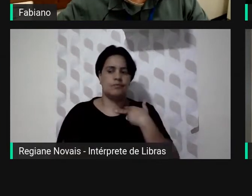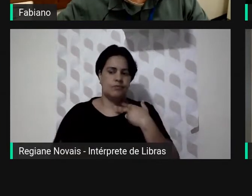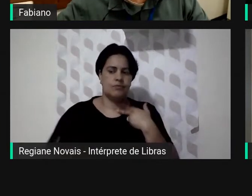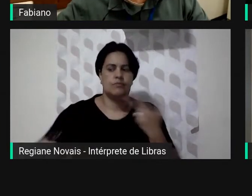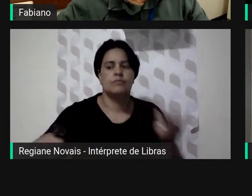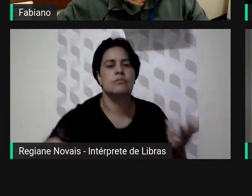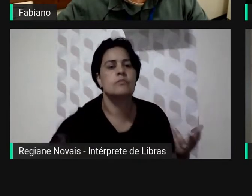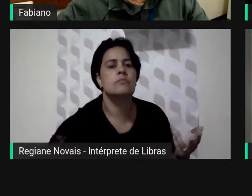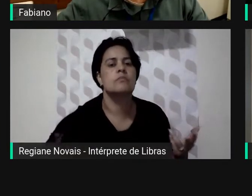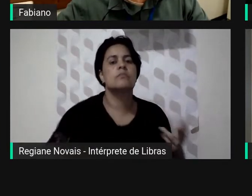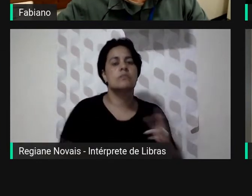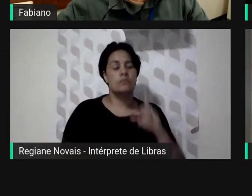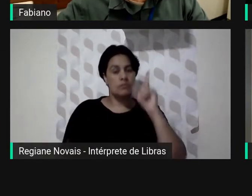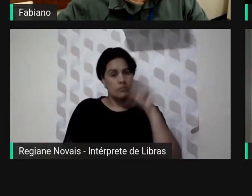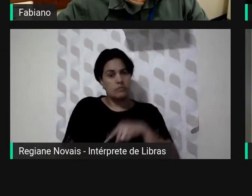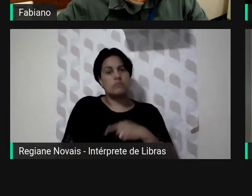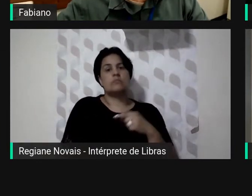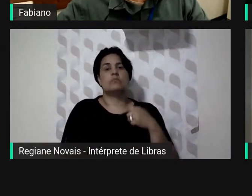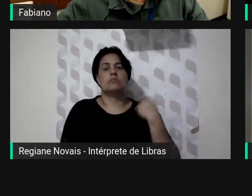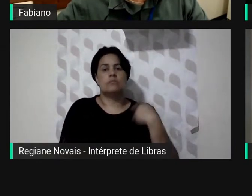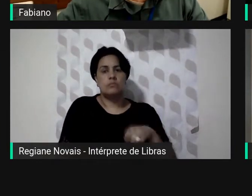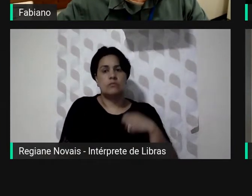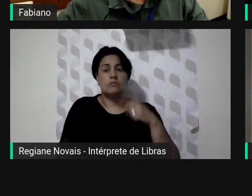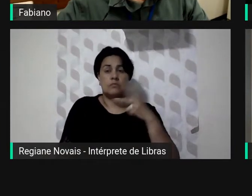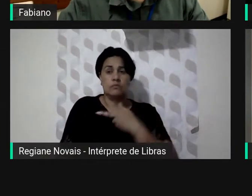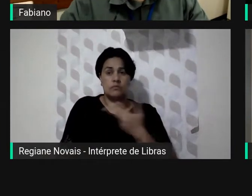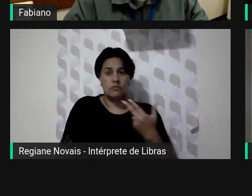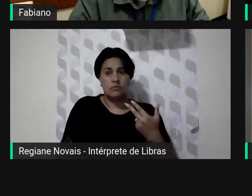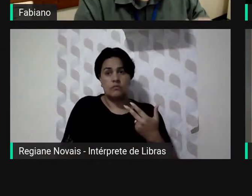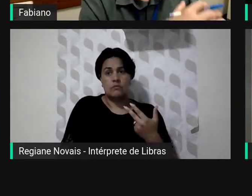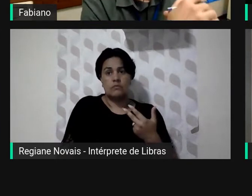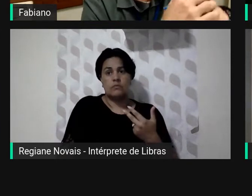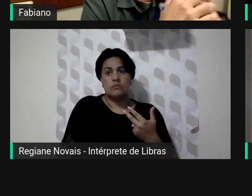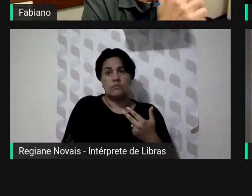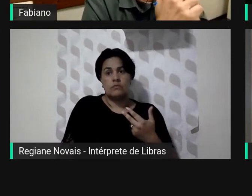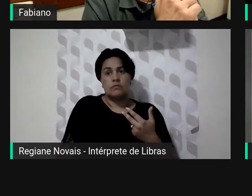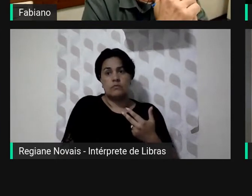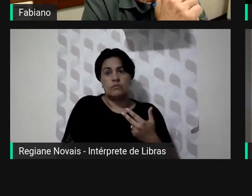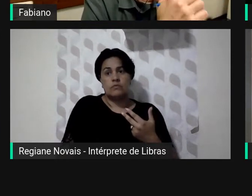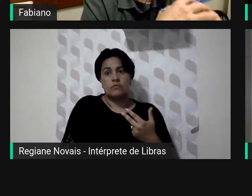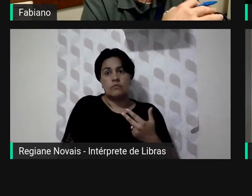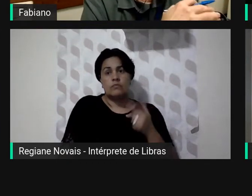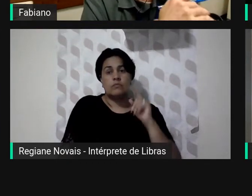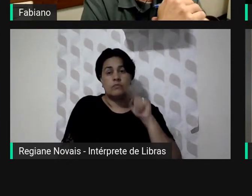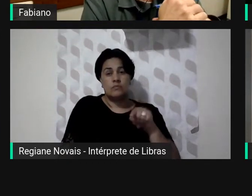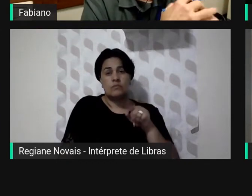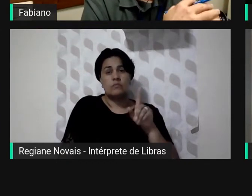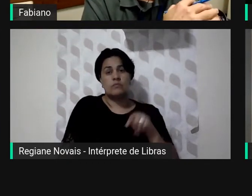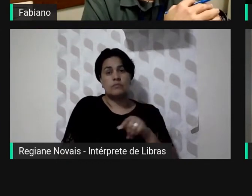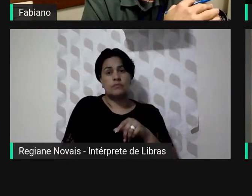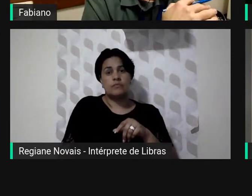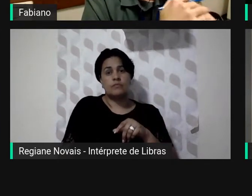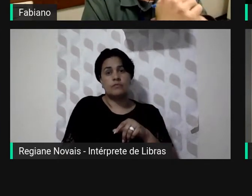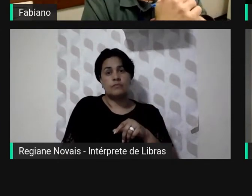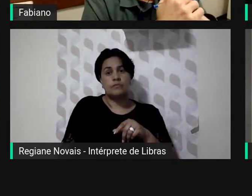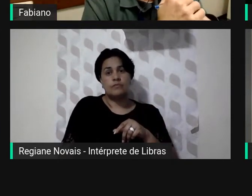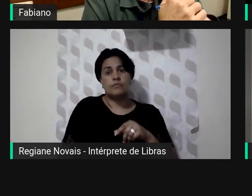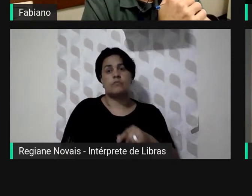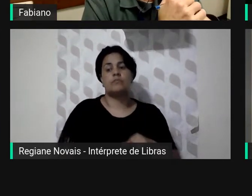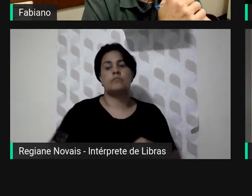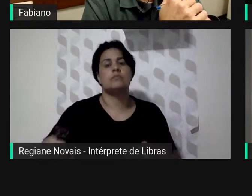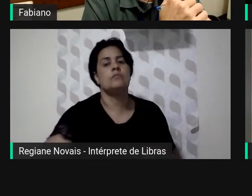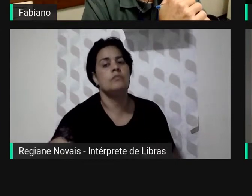então é necessária essa construção desses discursos que até precedem a própria recepção da demanda